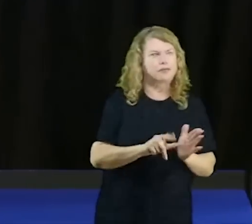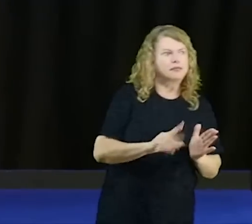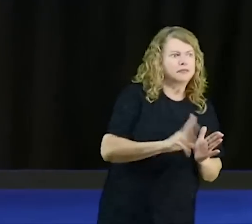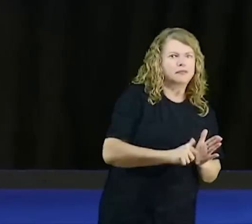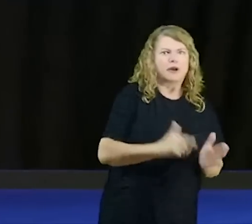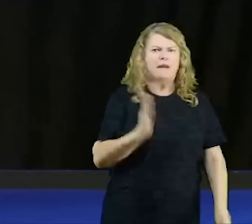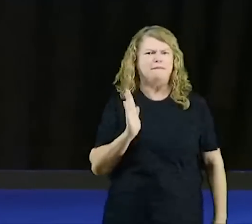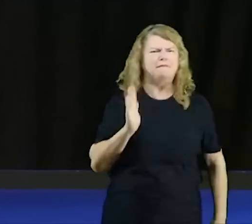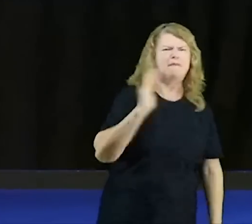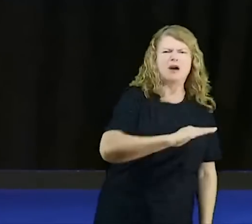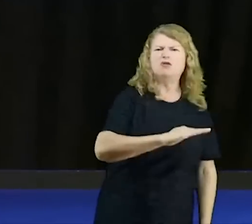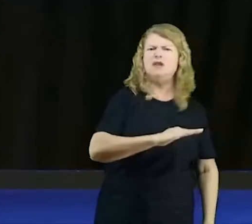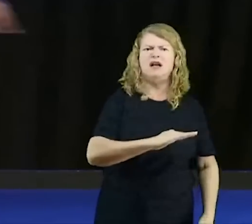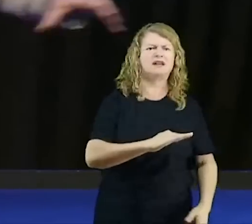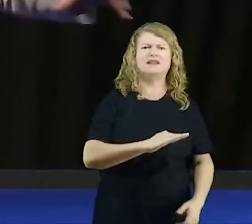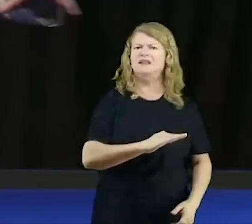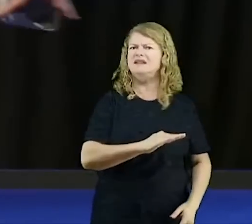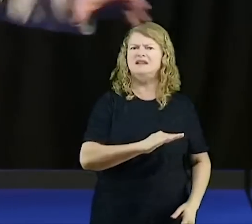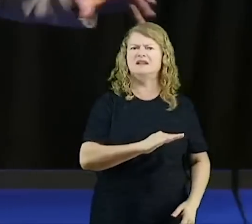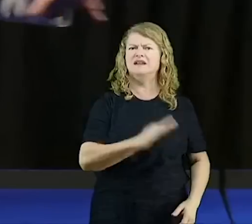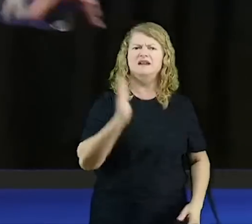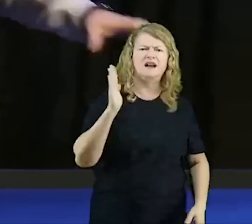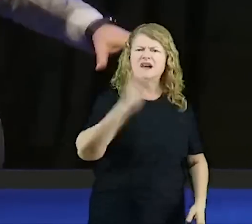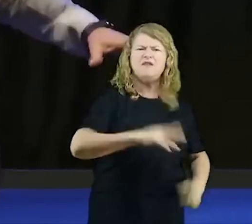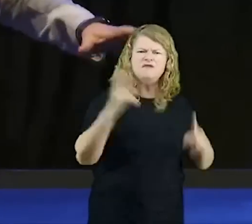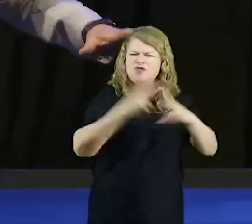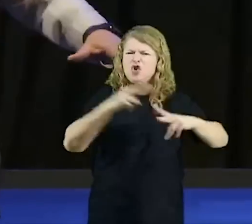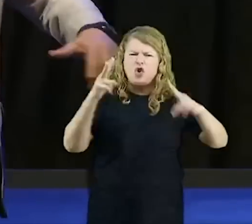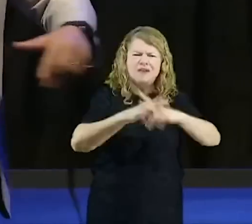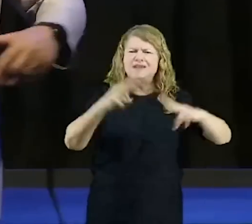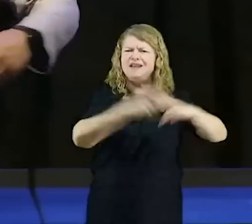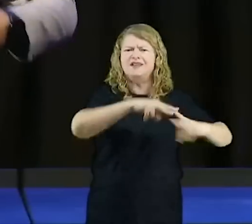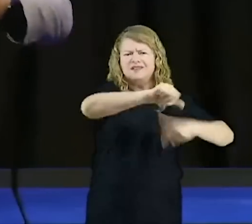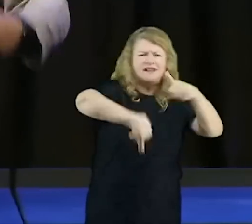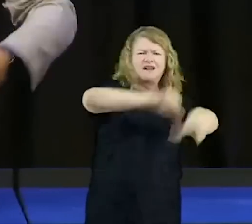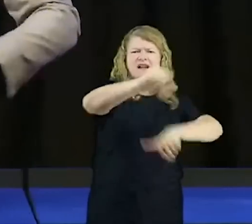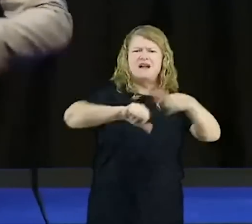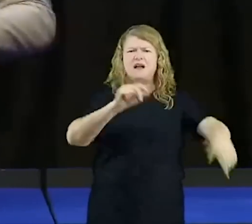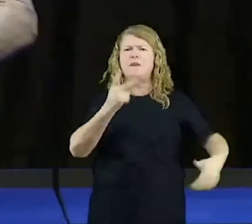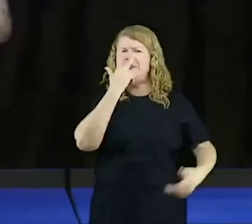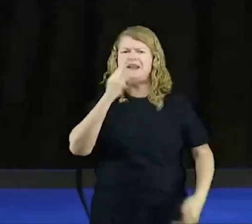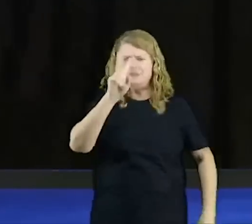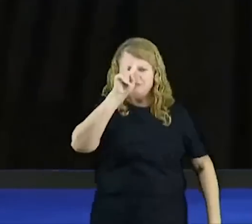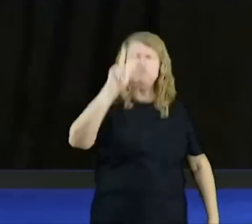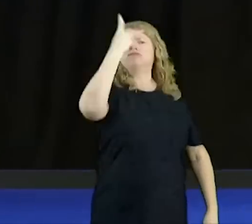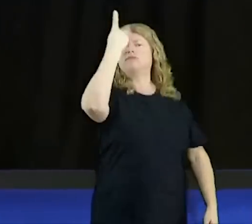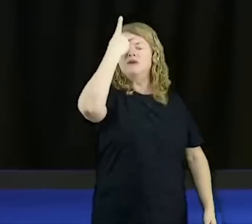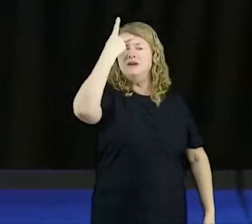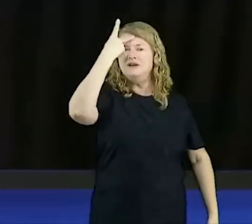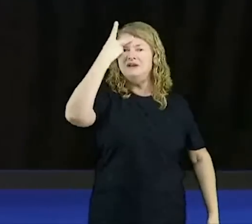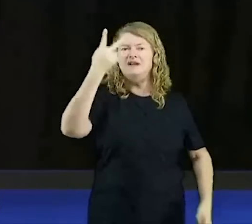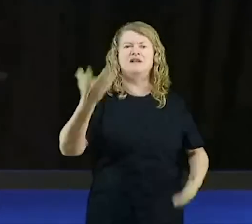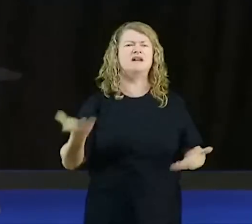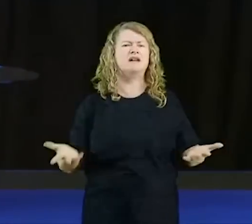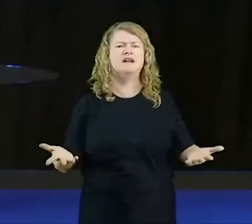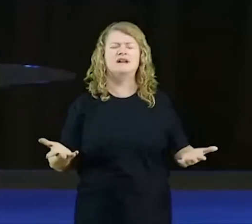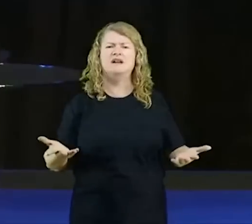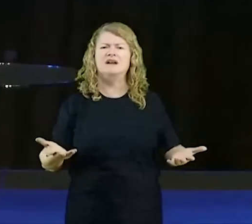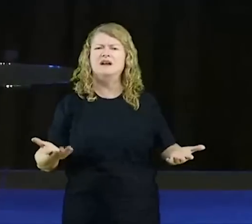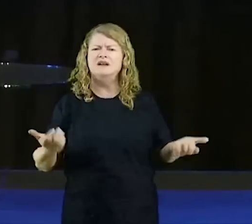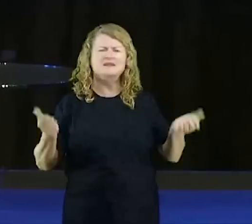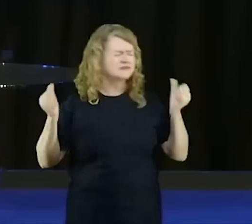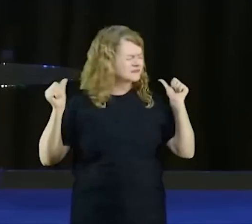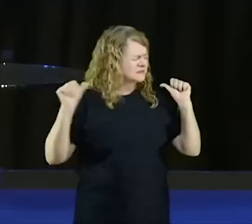pensa no homem que virou assim, o homem mais violento. E ele tinha uma vida sexual que era muito, muito